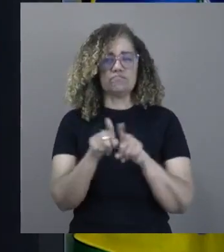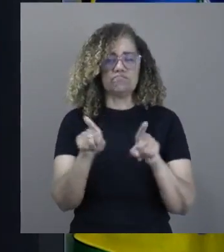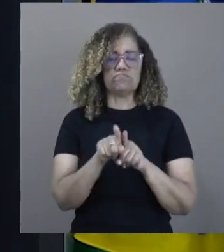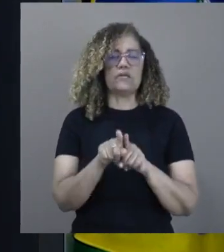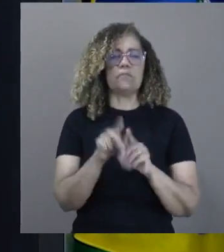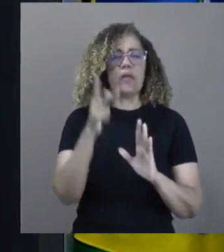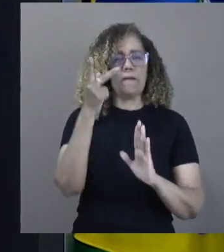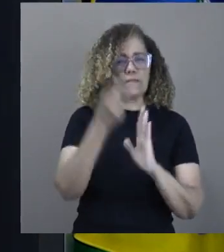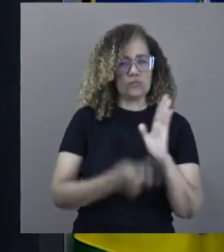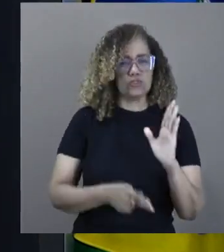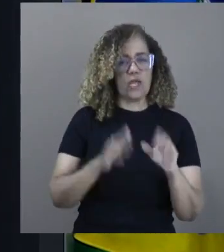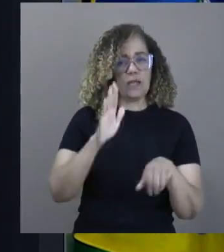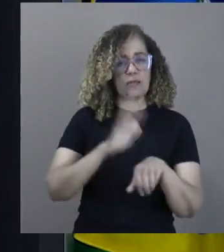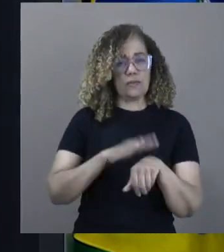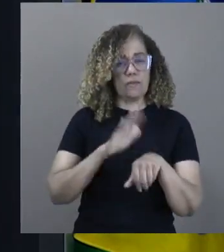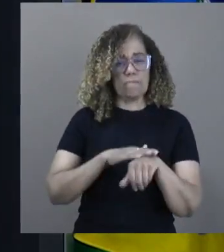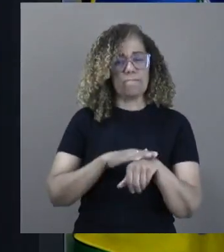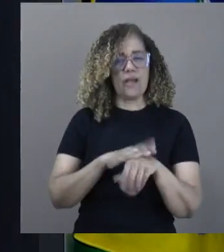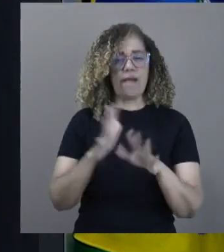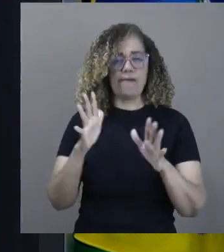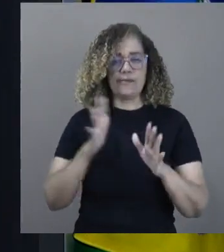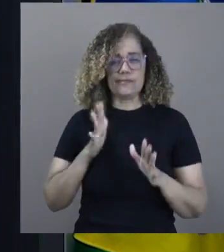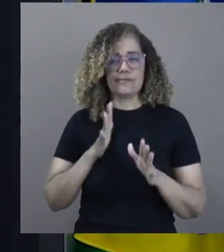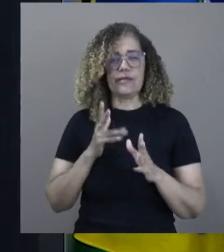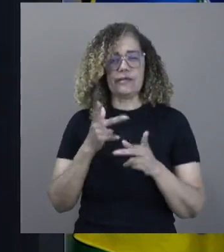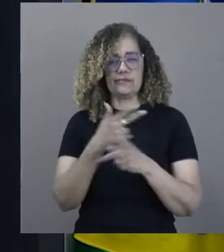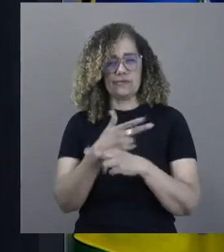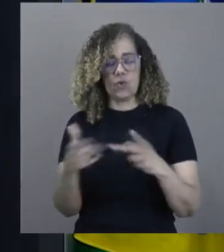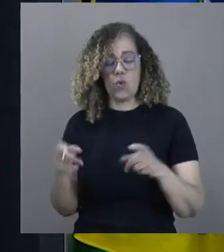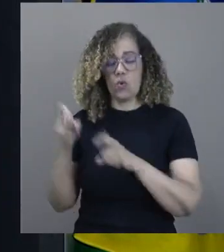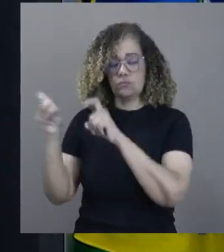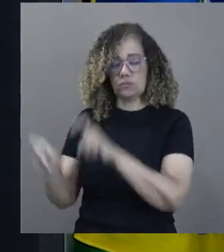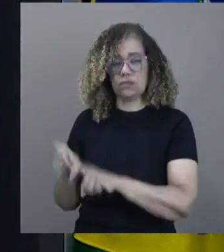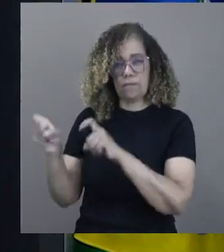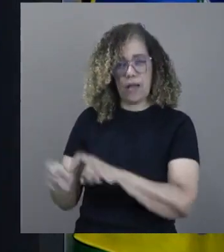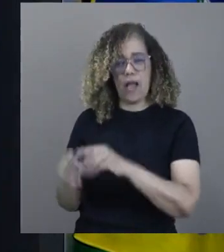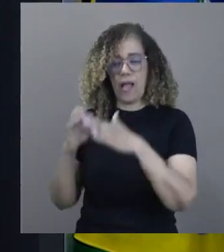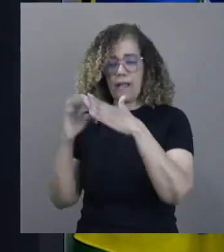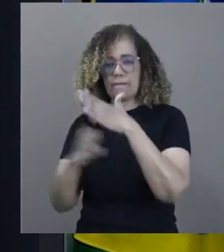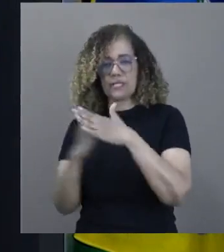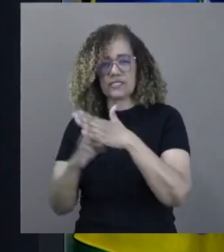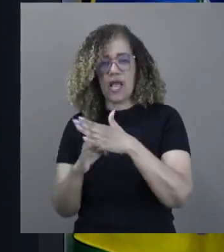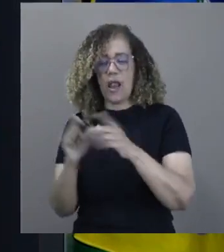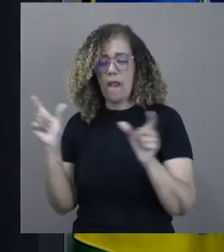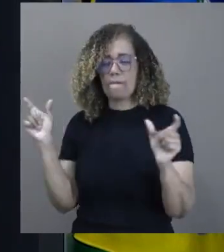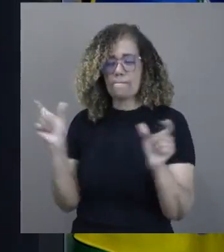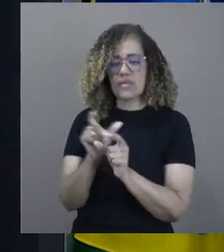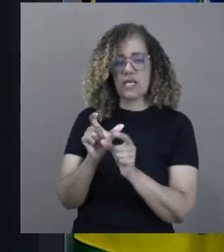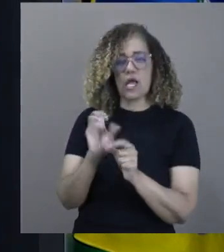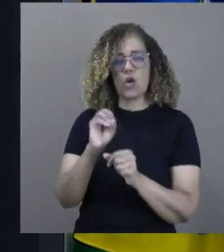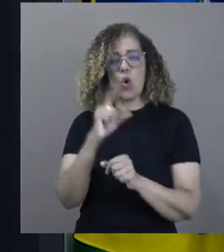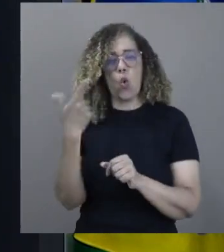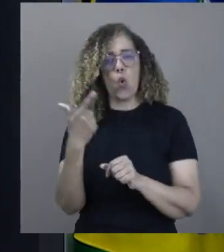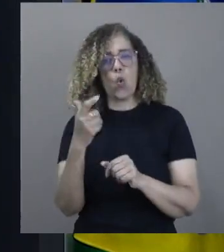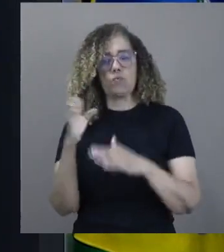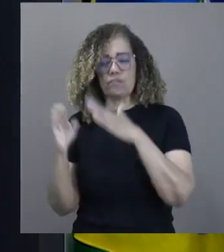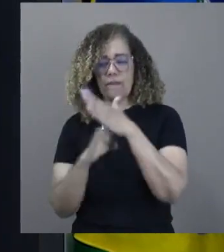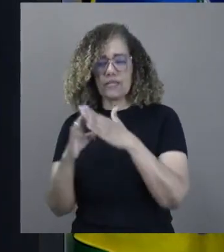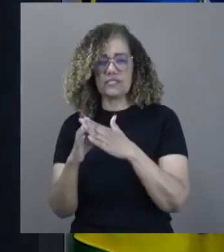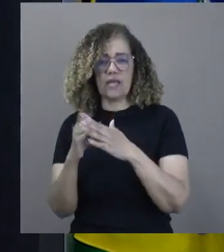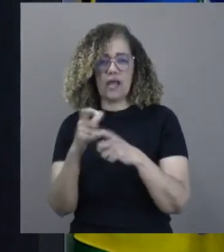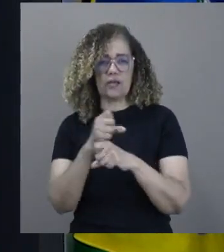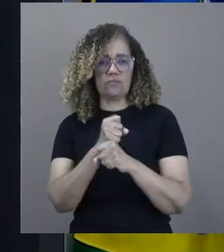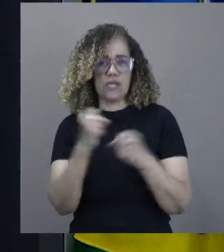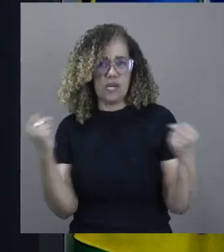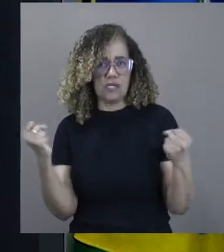campo, pequeno ou grandes produtores. É fato que existe a necessidade de